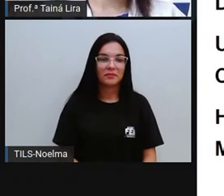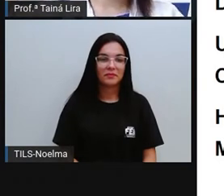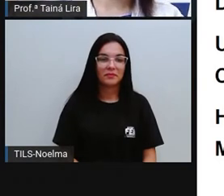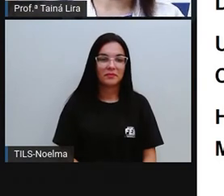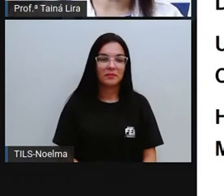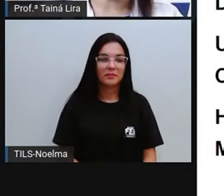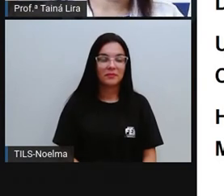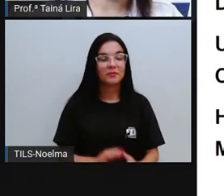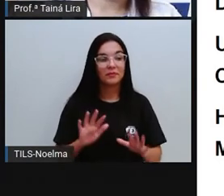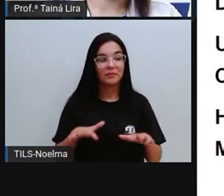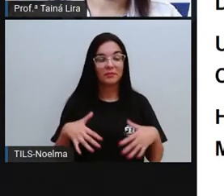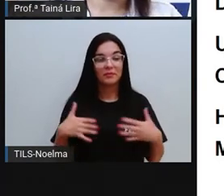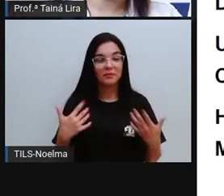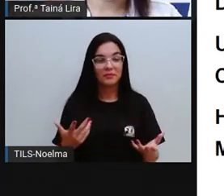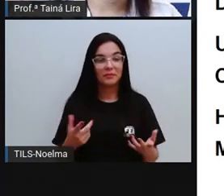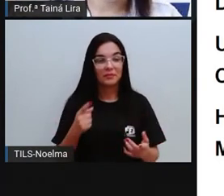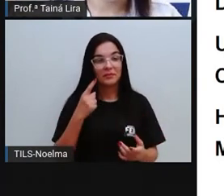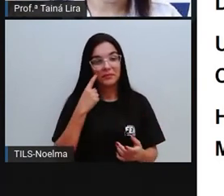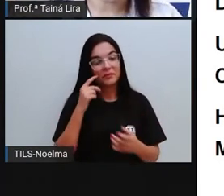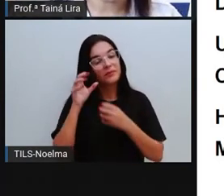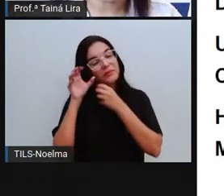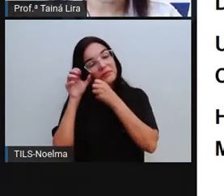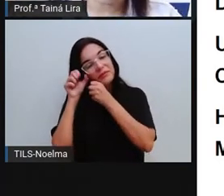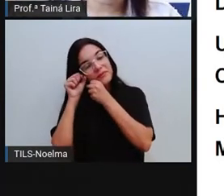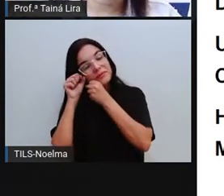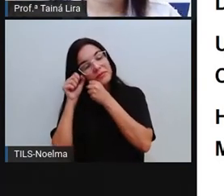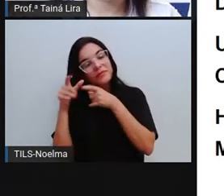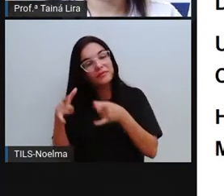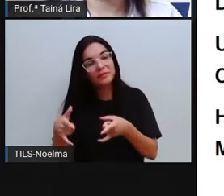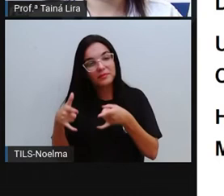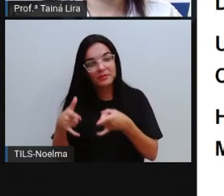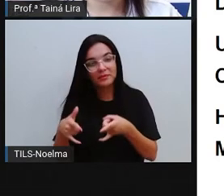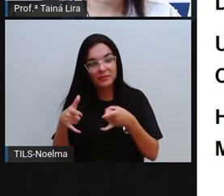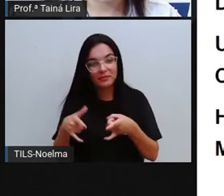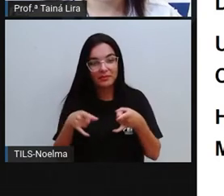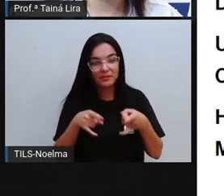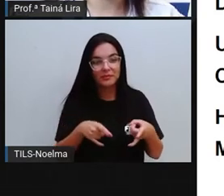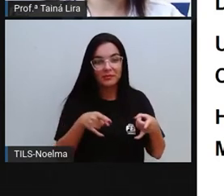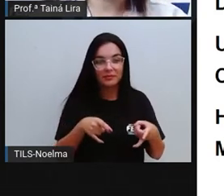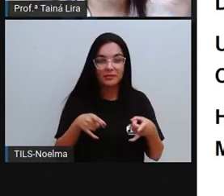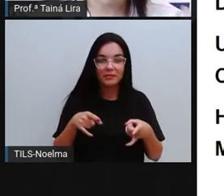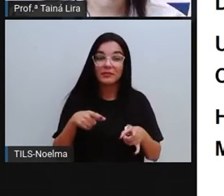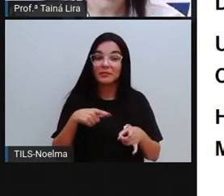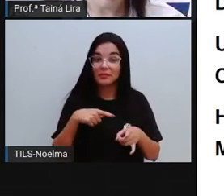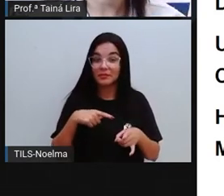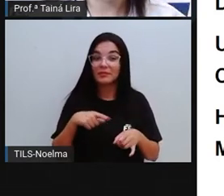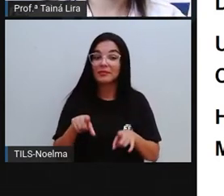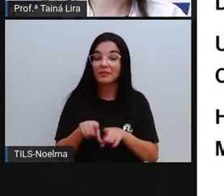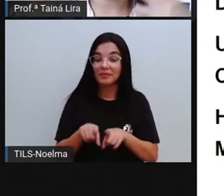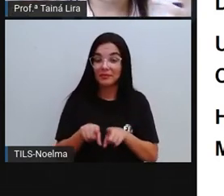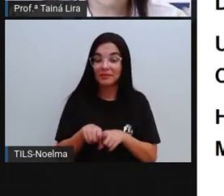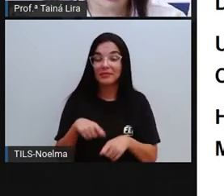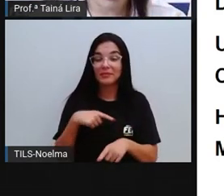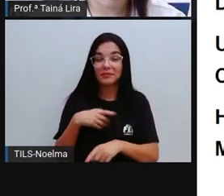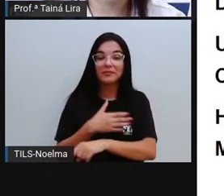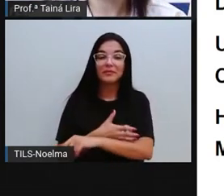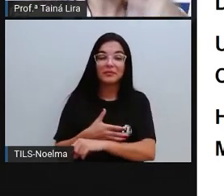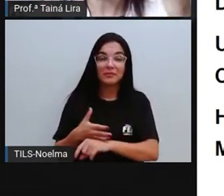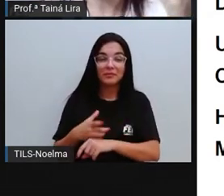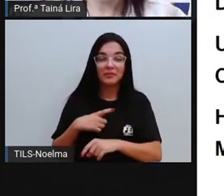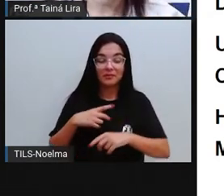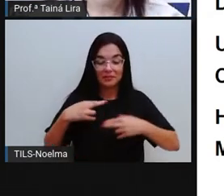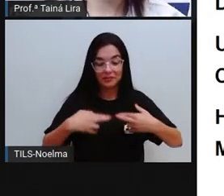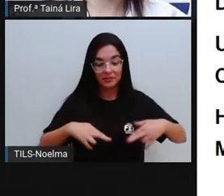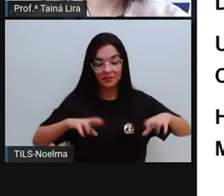a gente durma no nosso quarto, né, em cama, a maioria das pessoas, mas nós temos aí o hábito de ter rede